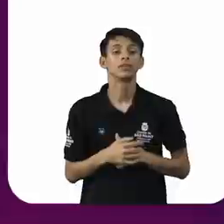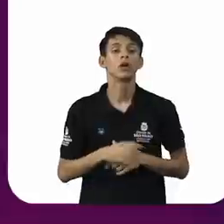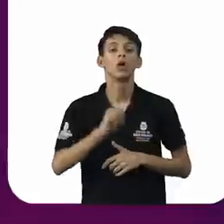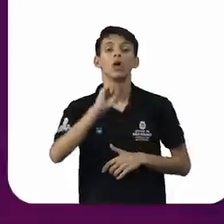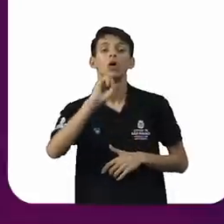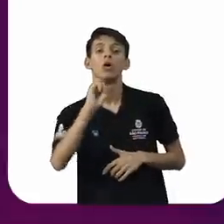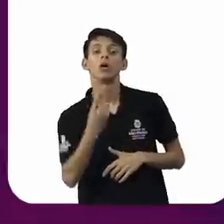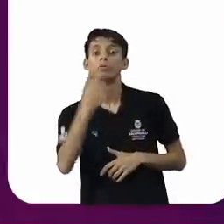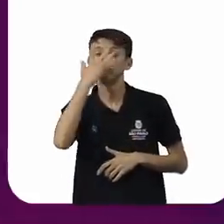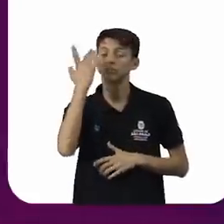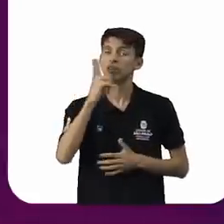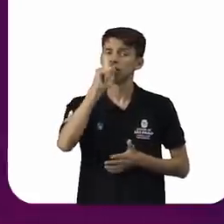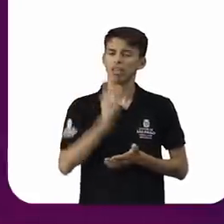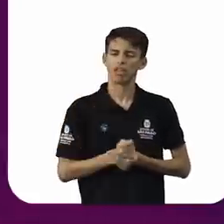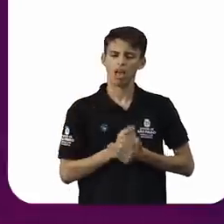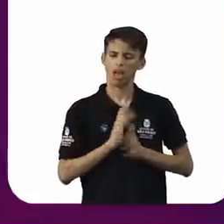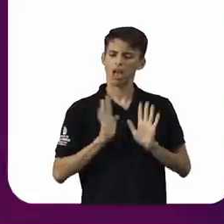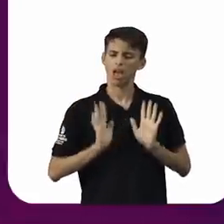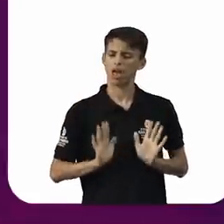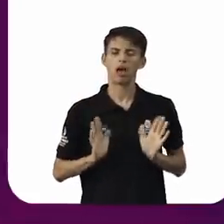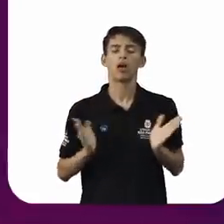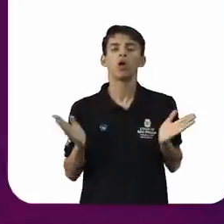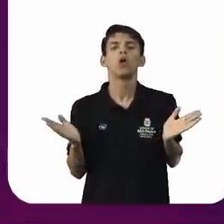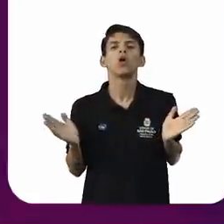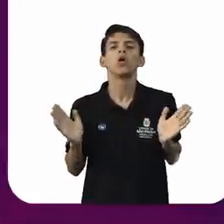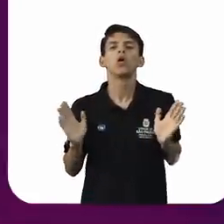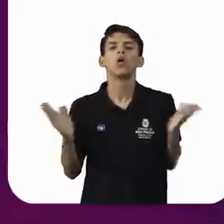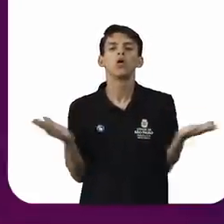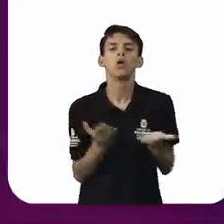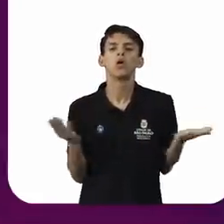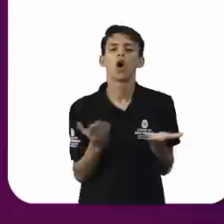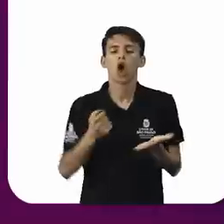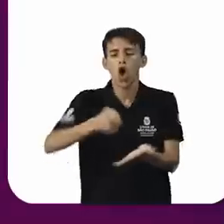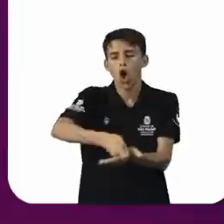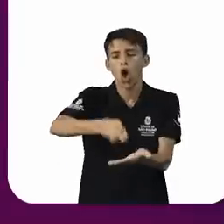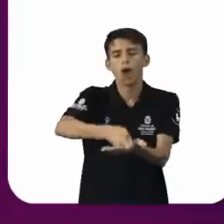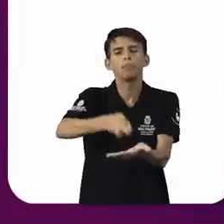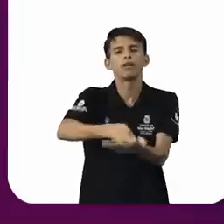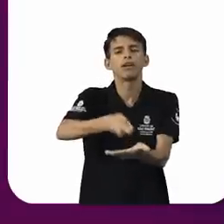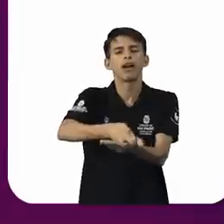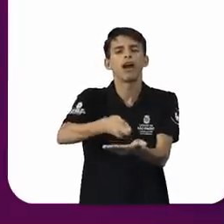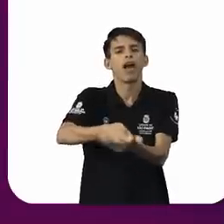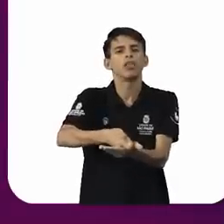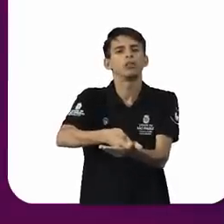e passou a nos imputar essa... Quase colocando um chip.